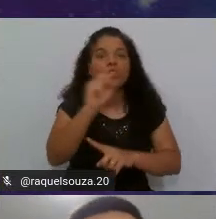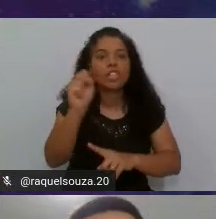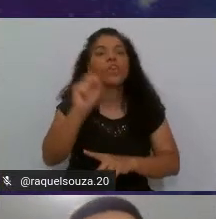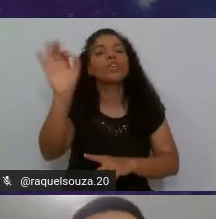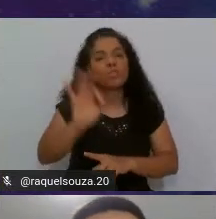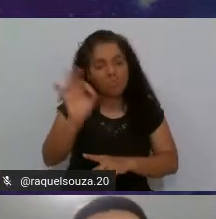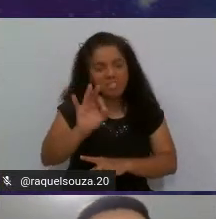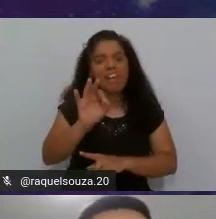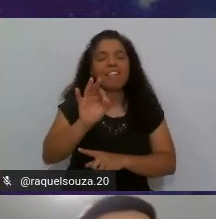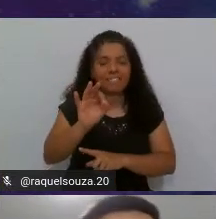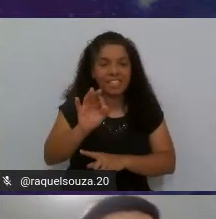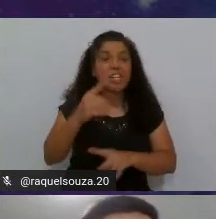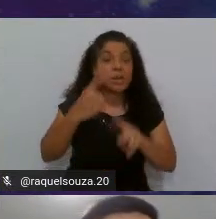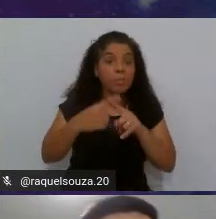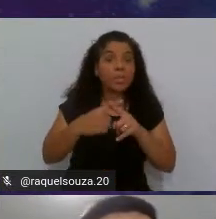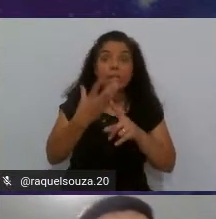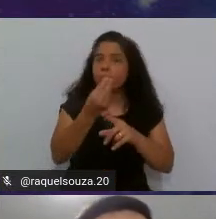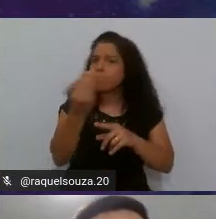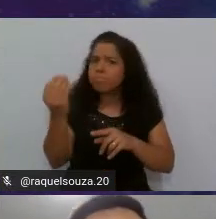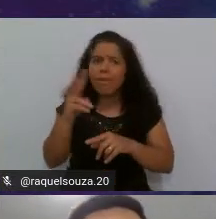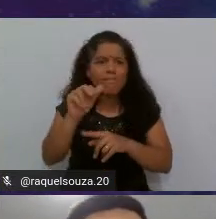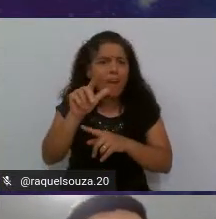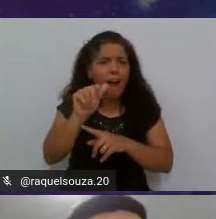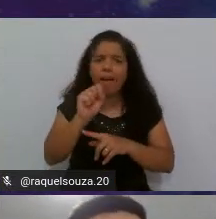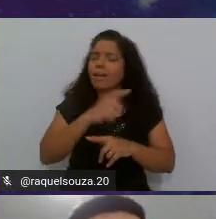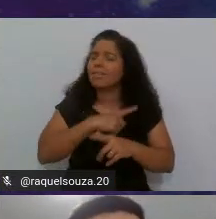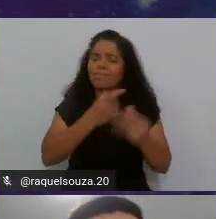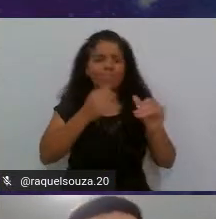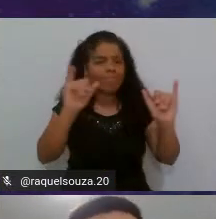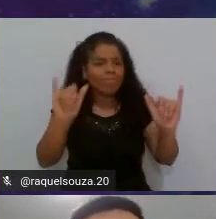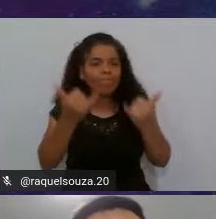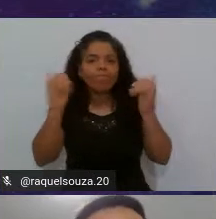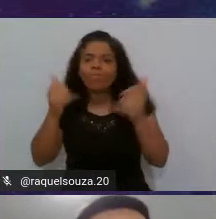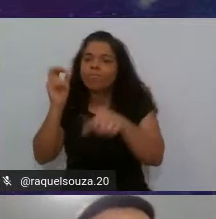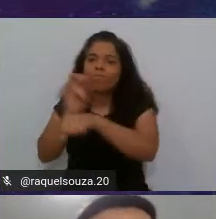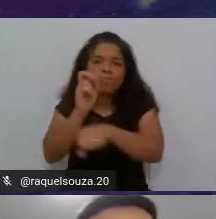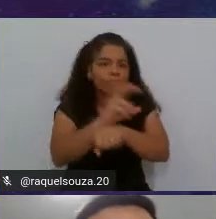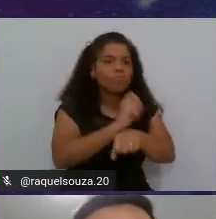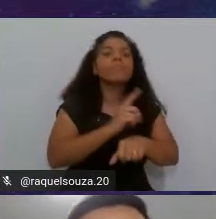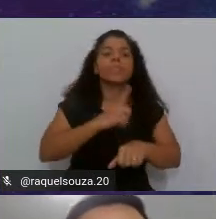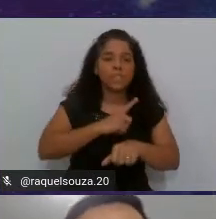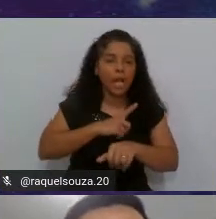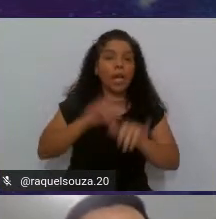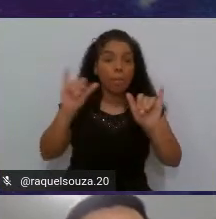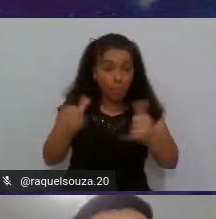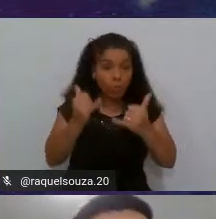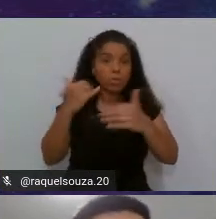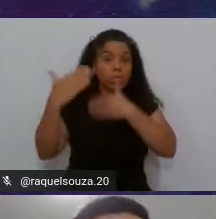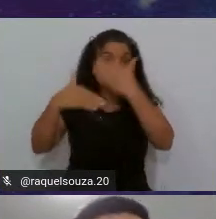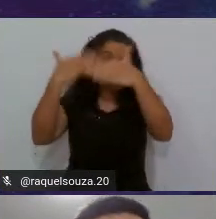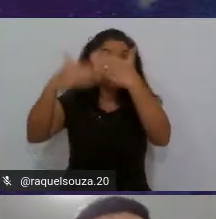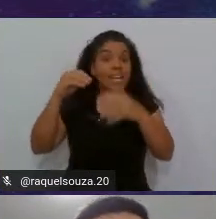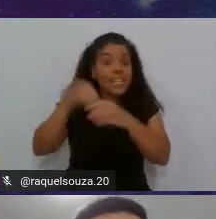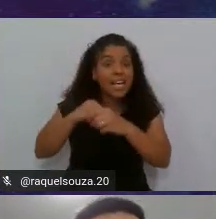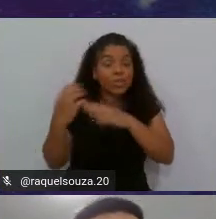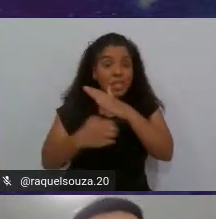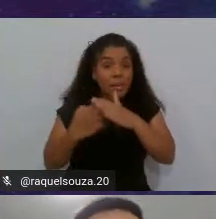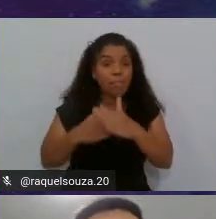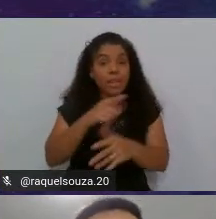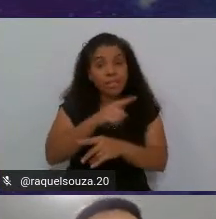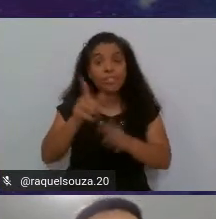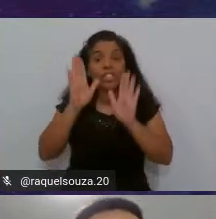Porque existem muitas vagas, existem muitas oportunidades, existe muita oportunidade de crescimento dentro da empresa que você está,